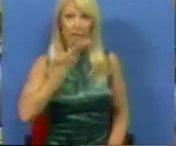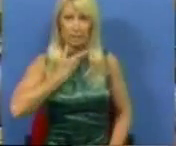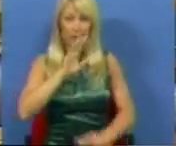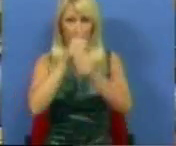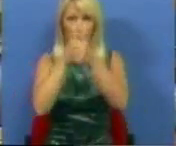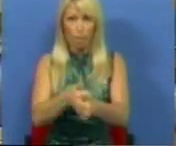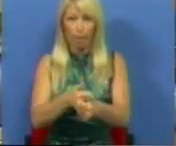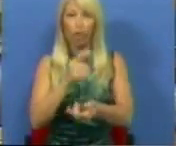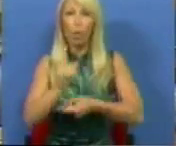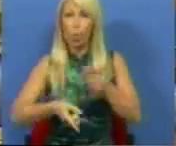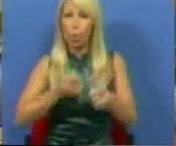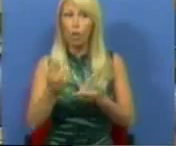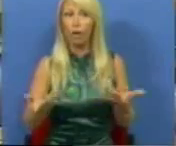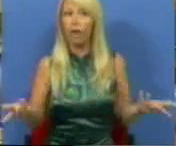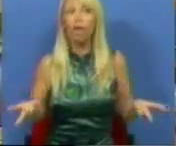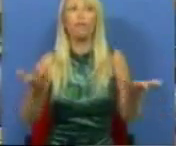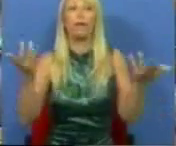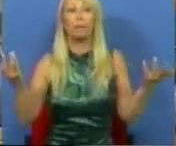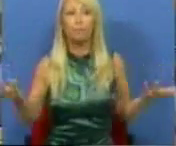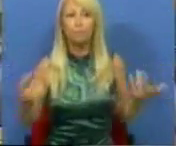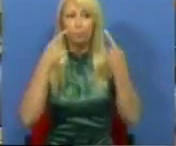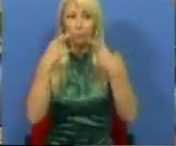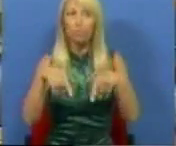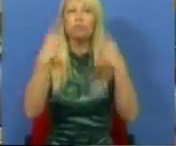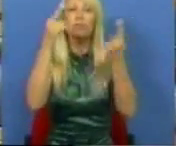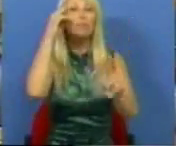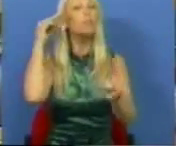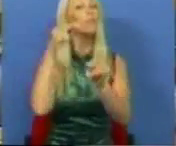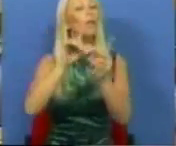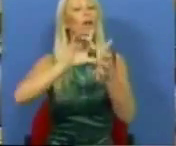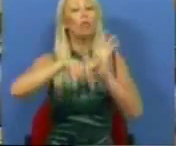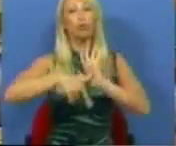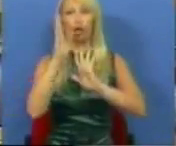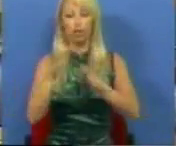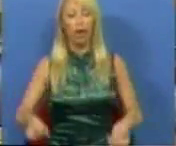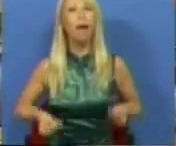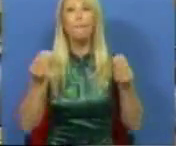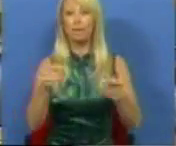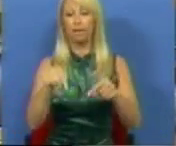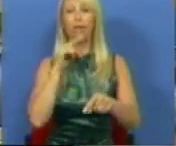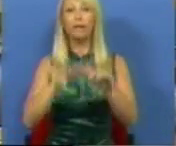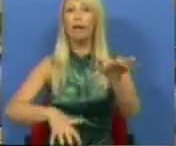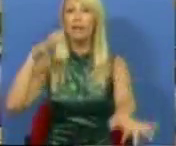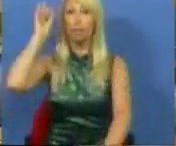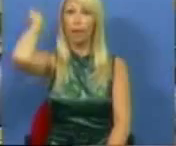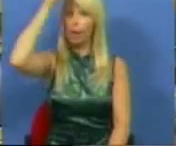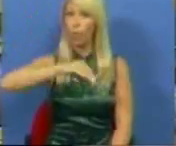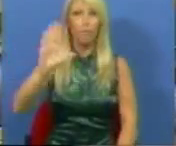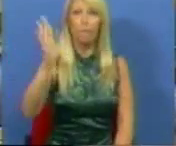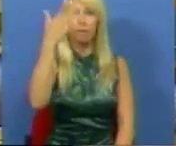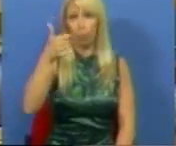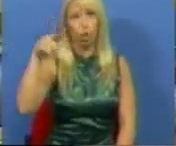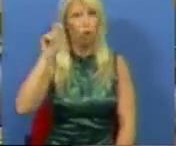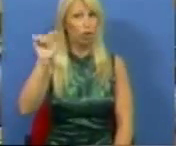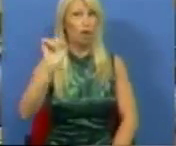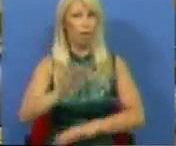sido, enfim, o manifestar de intenções e os projetos já apresentados nesta Assembleia da República, nomeadamente pelo Bloco